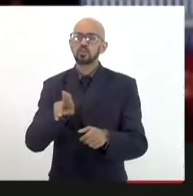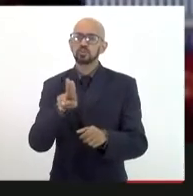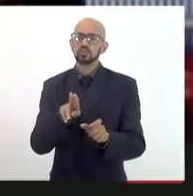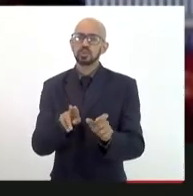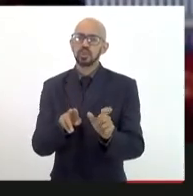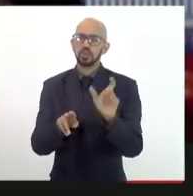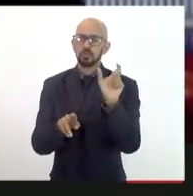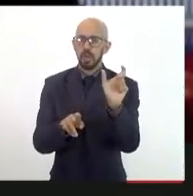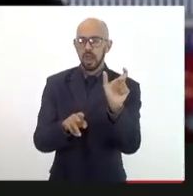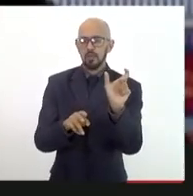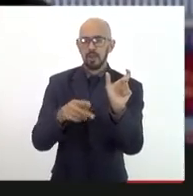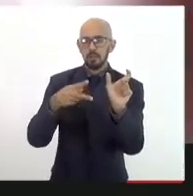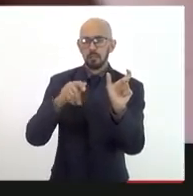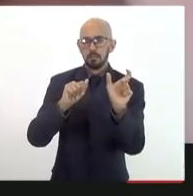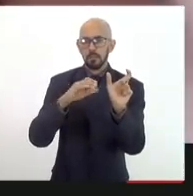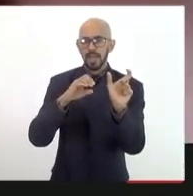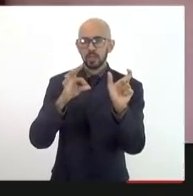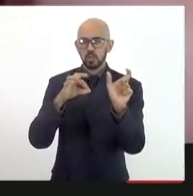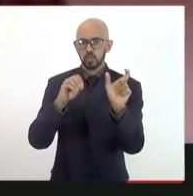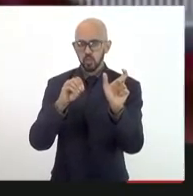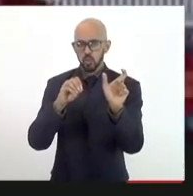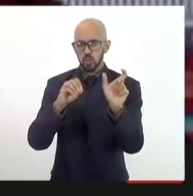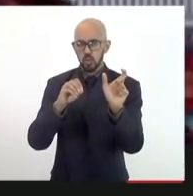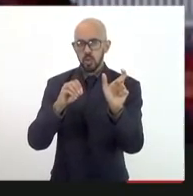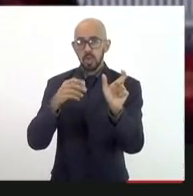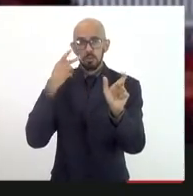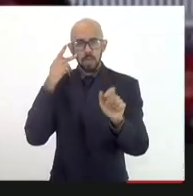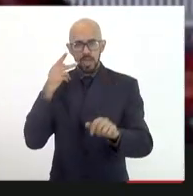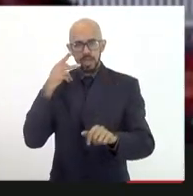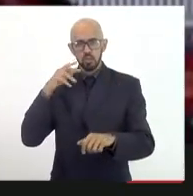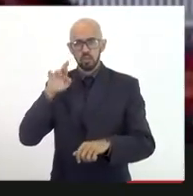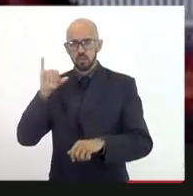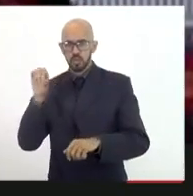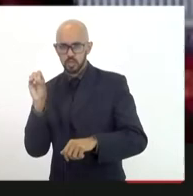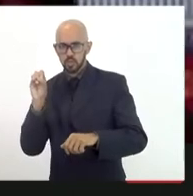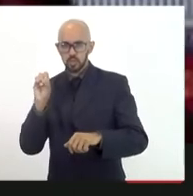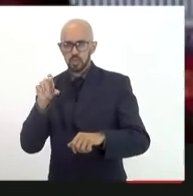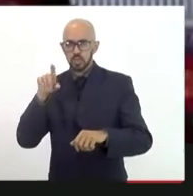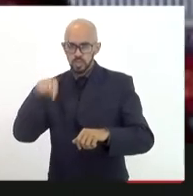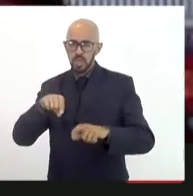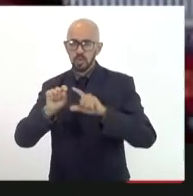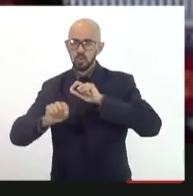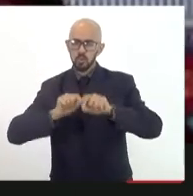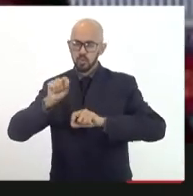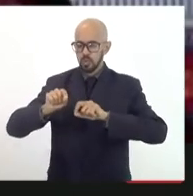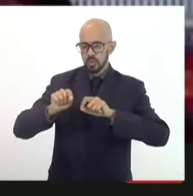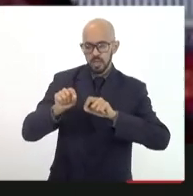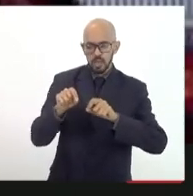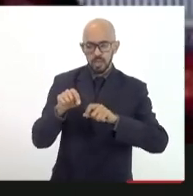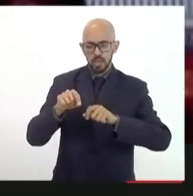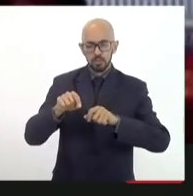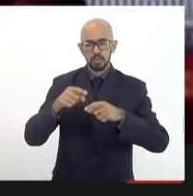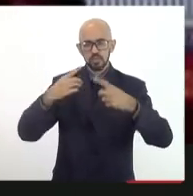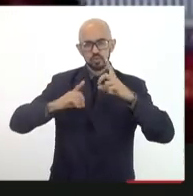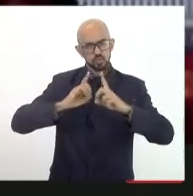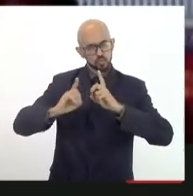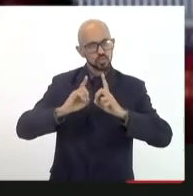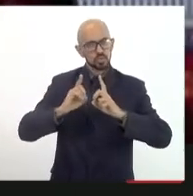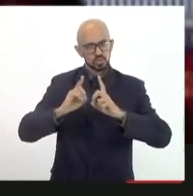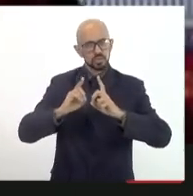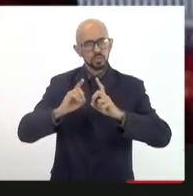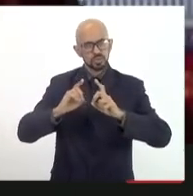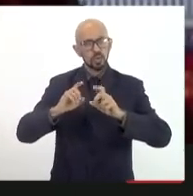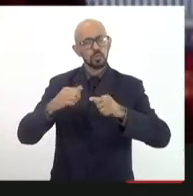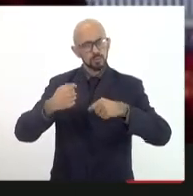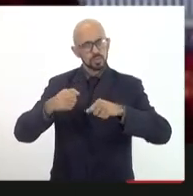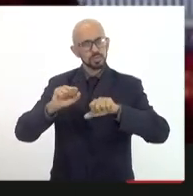que é uma ação muito consistente muito responsável e muito sóbria em torno do Rio de Janeiro entendendo que a gente tem a